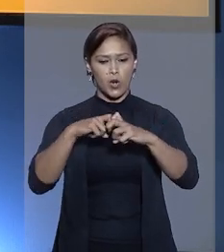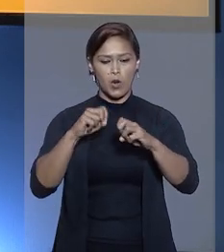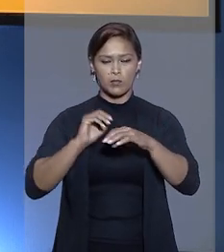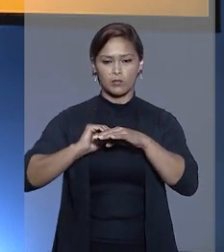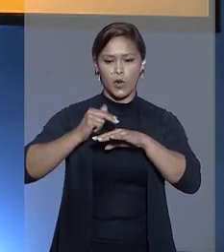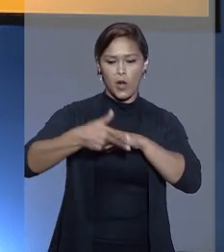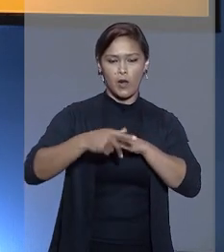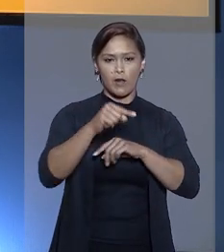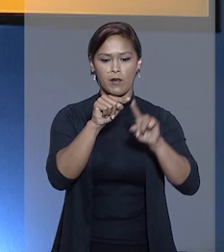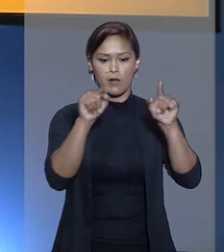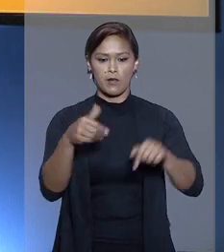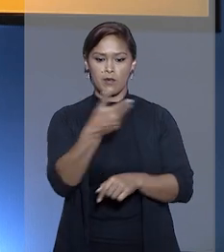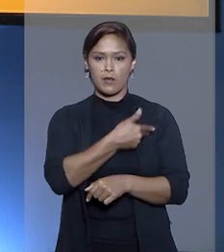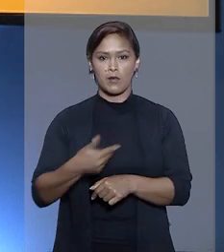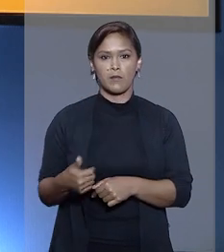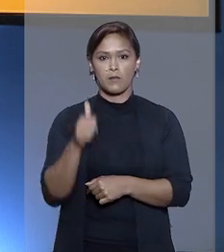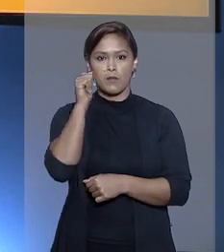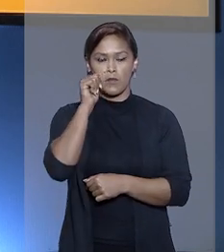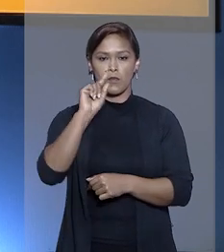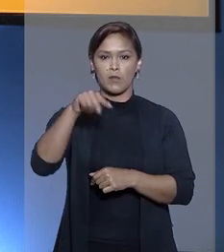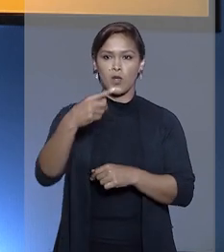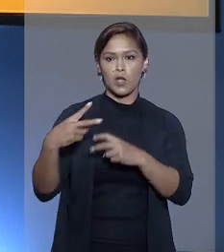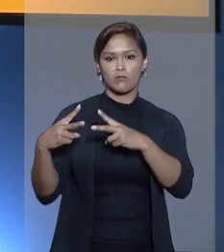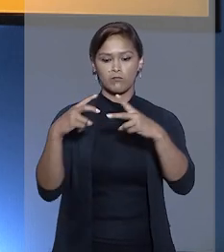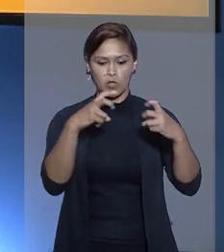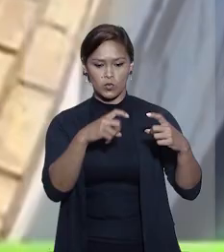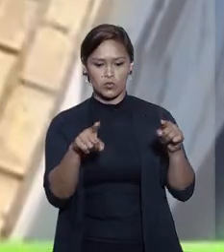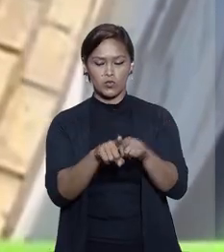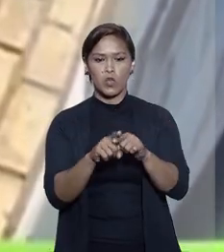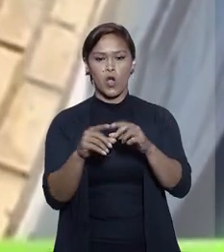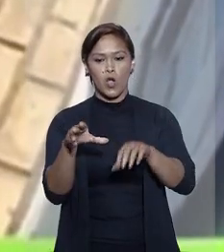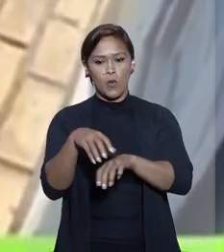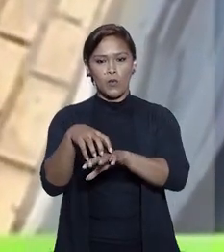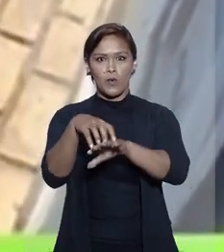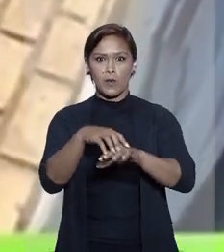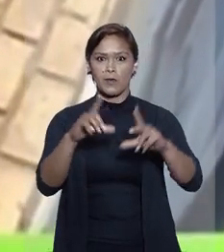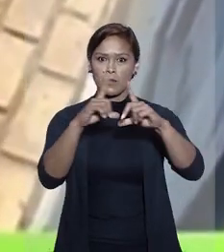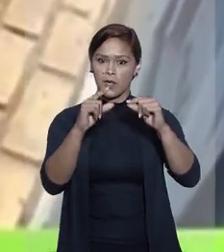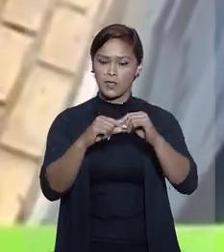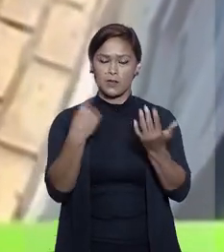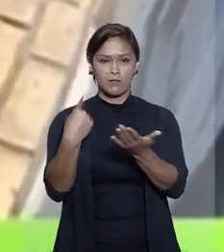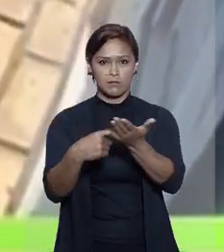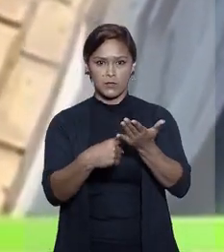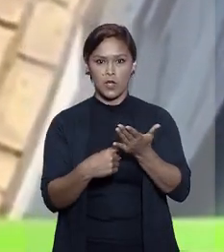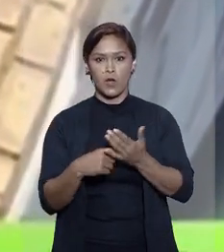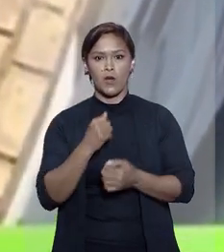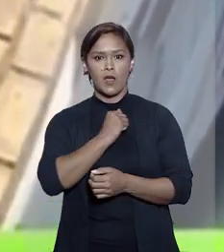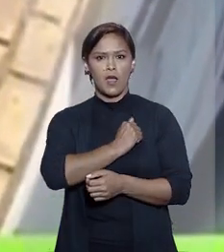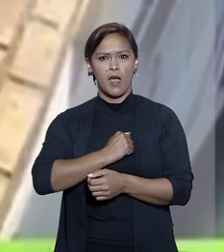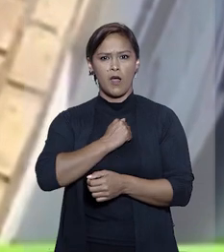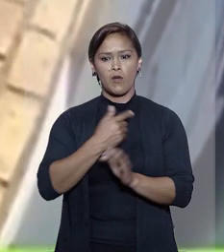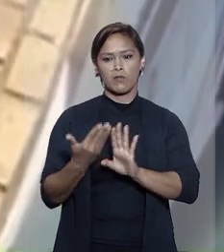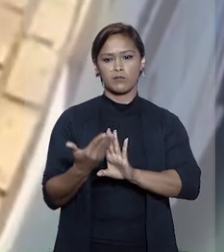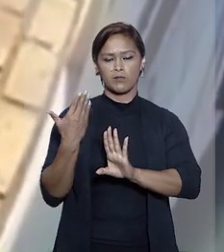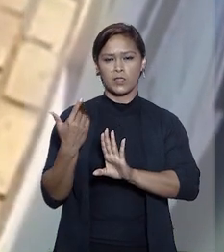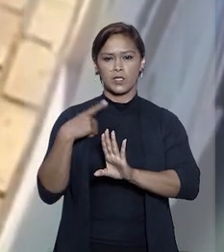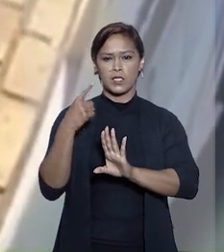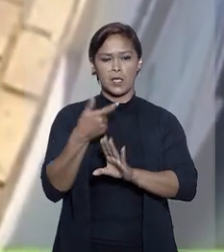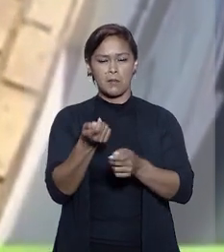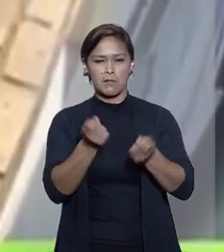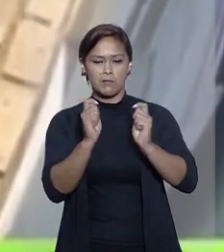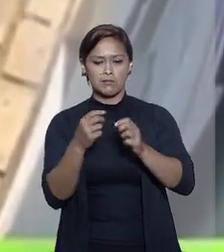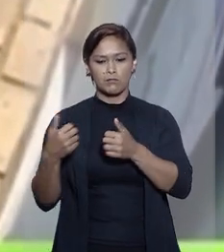servidora pública após briga de trânsito em Brasília. De acordo com a acusação, em agosto do ano passado, o advogado